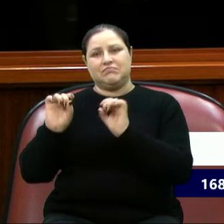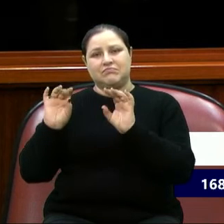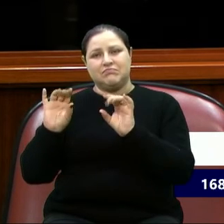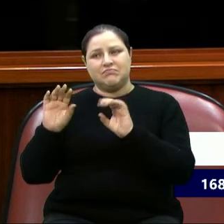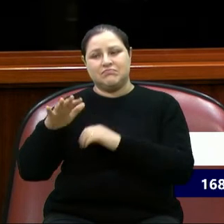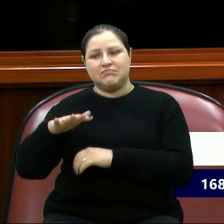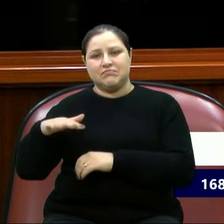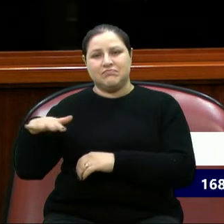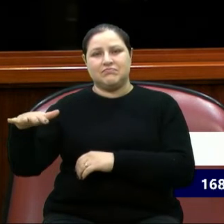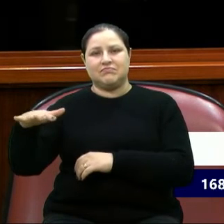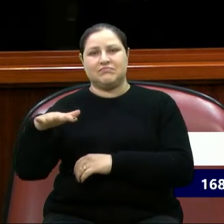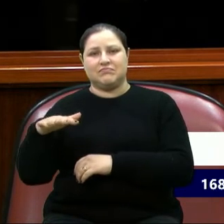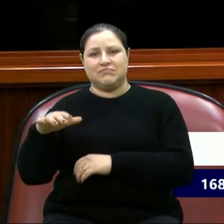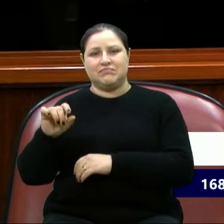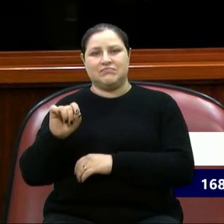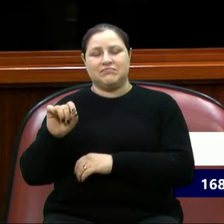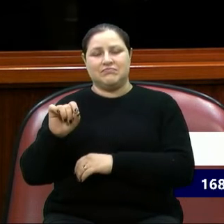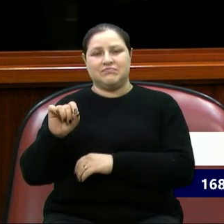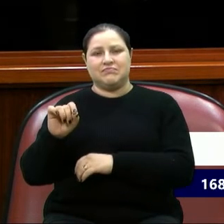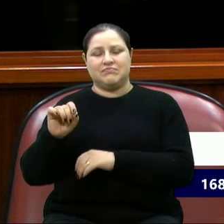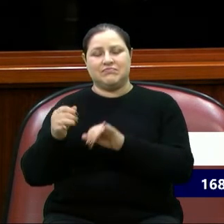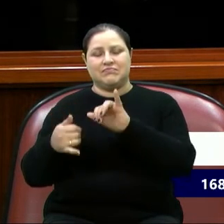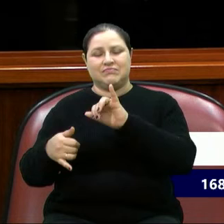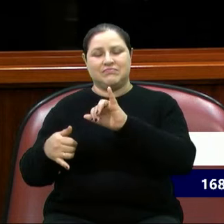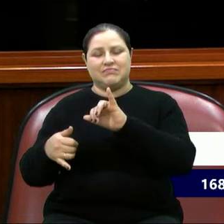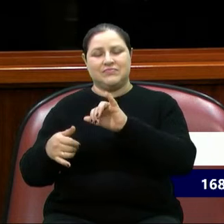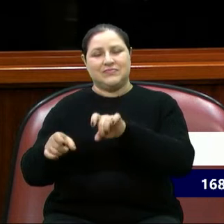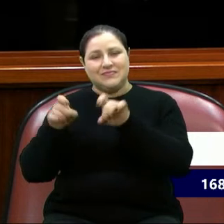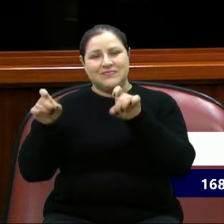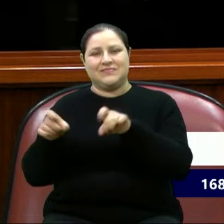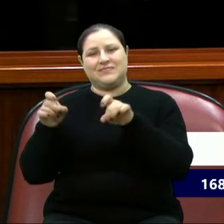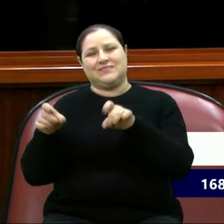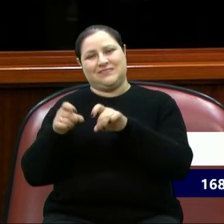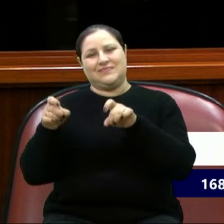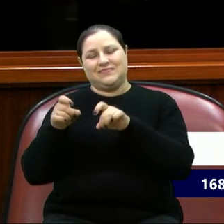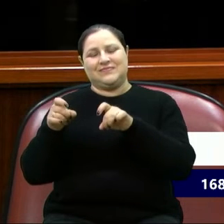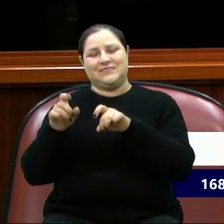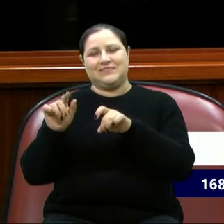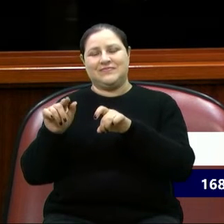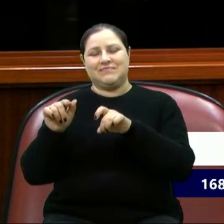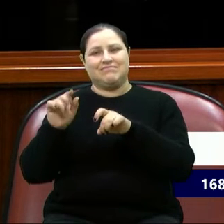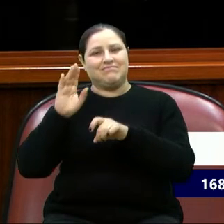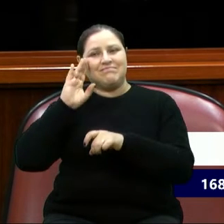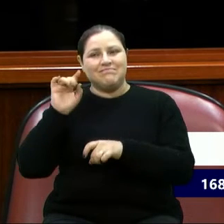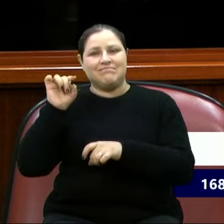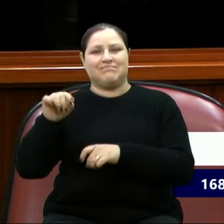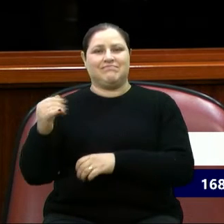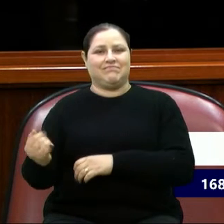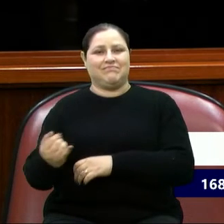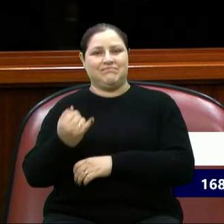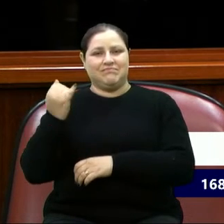informática. Então, acho que é uma questão importante.